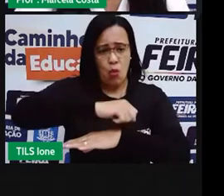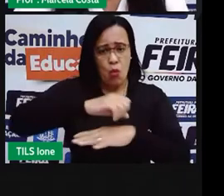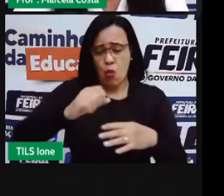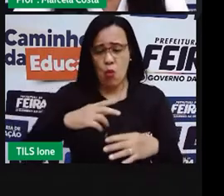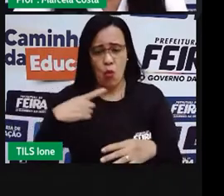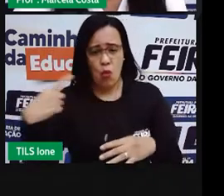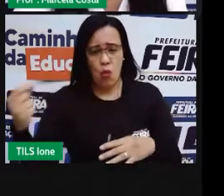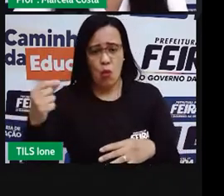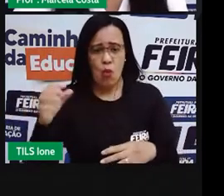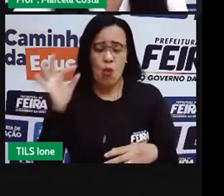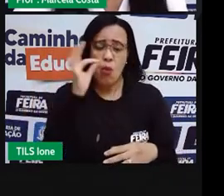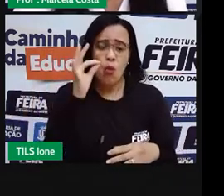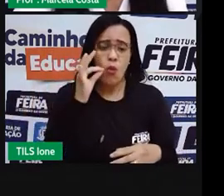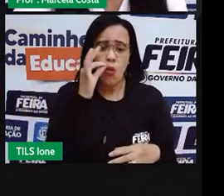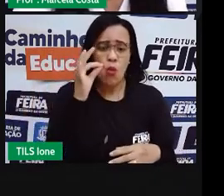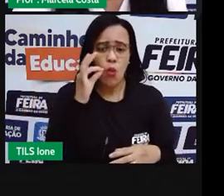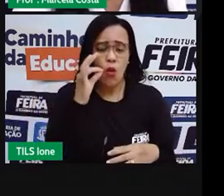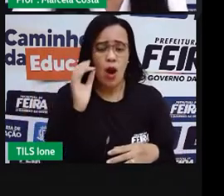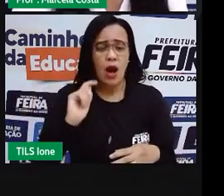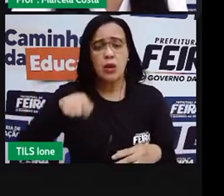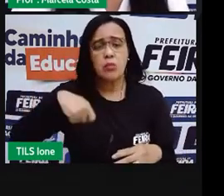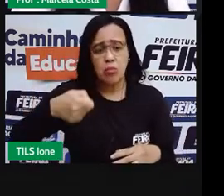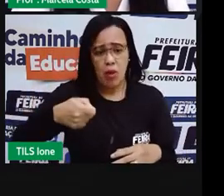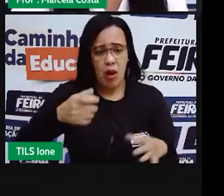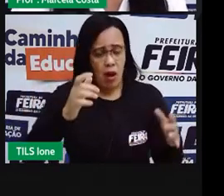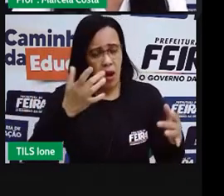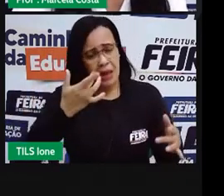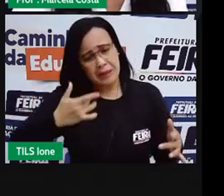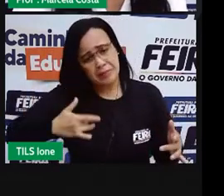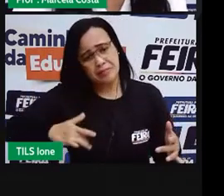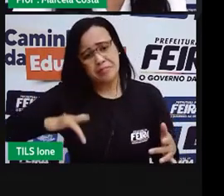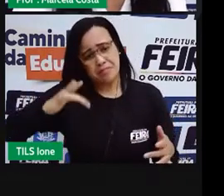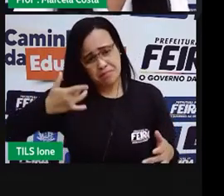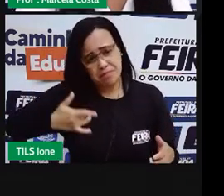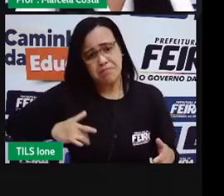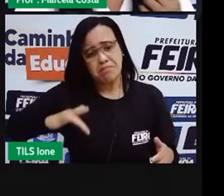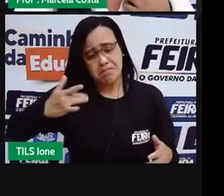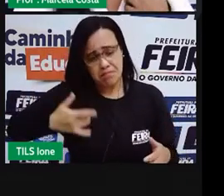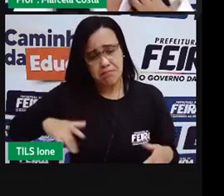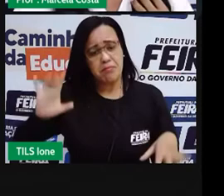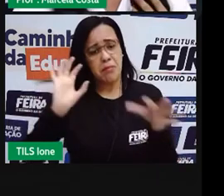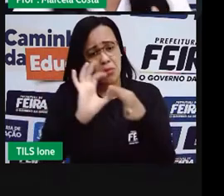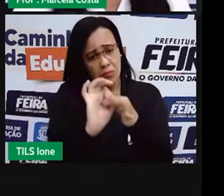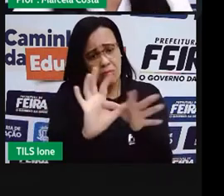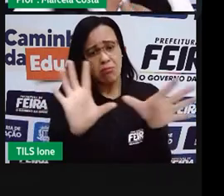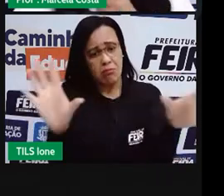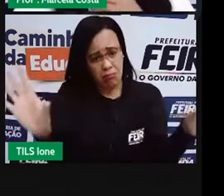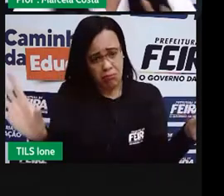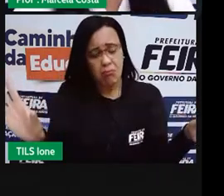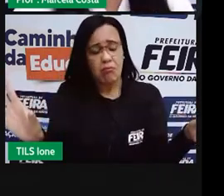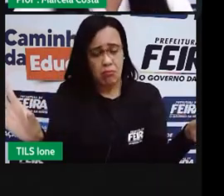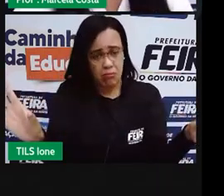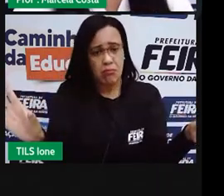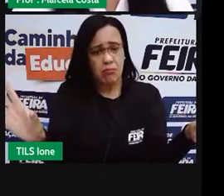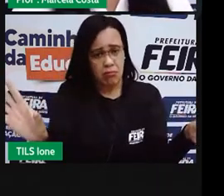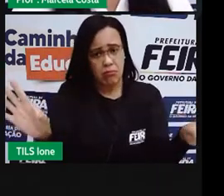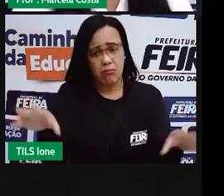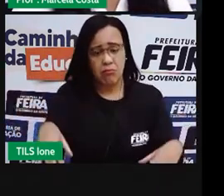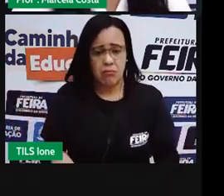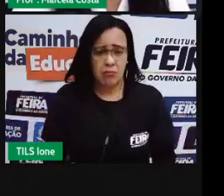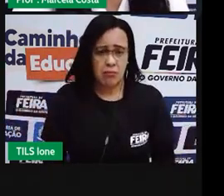piedade do rato. Deixou ele ir embora ali quando ele começou a pedir. Mate,